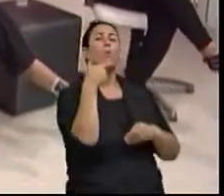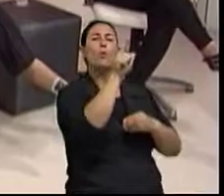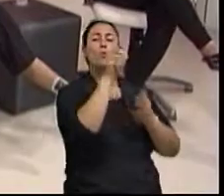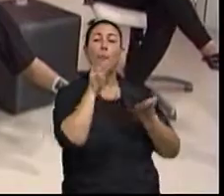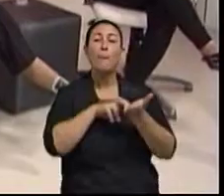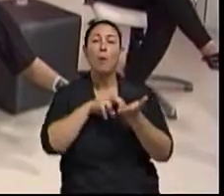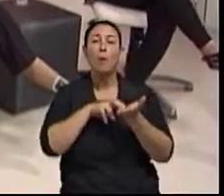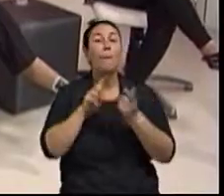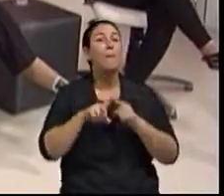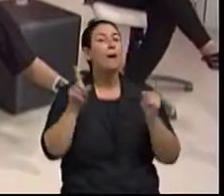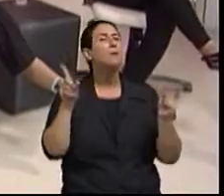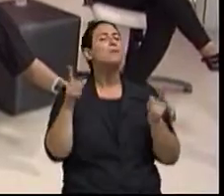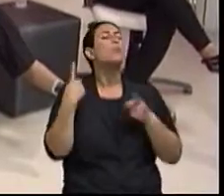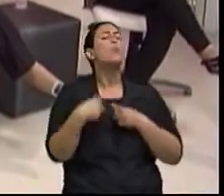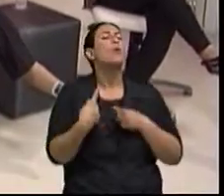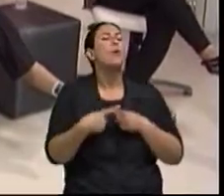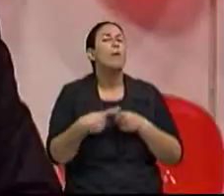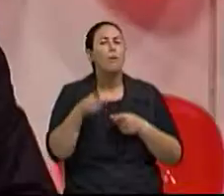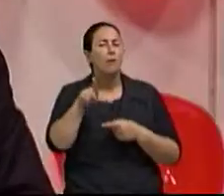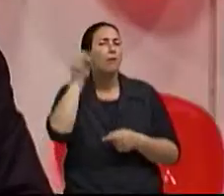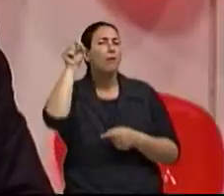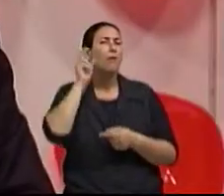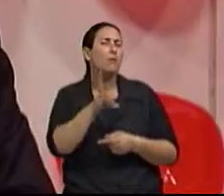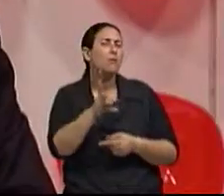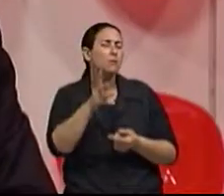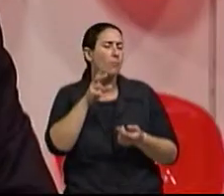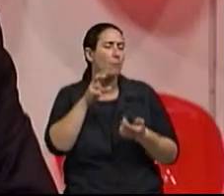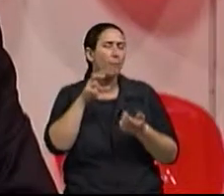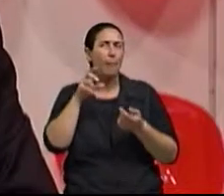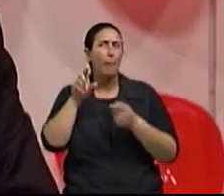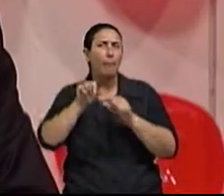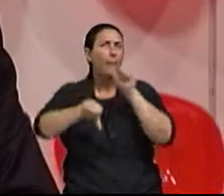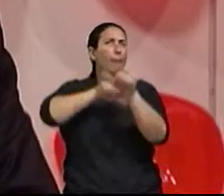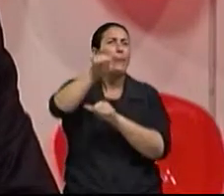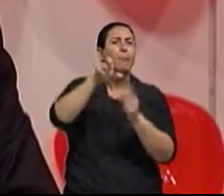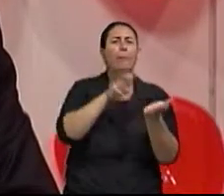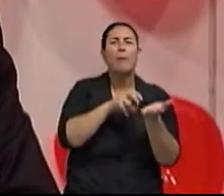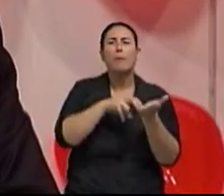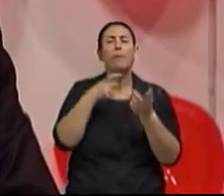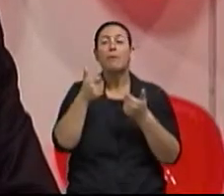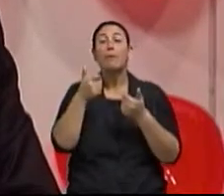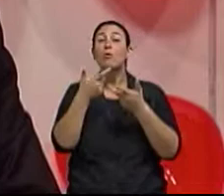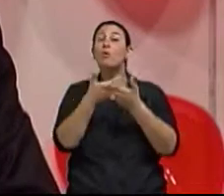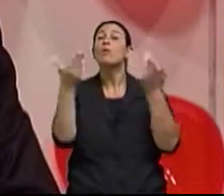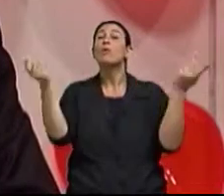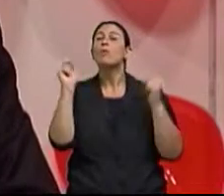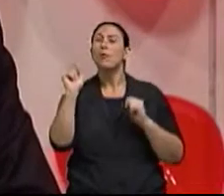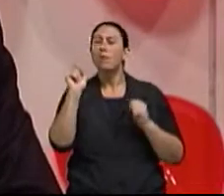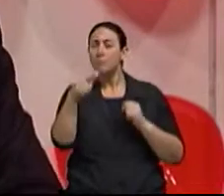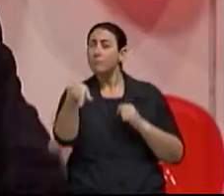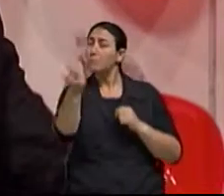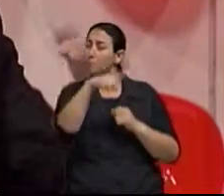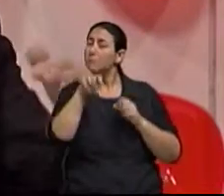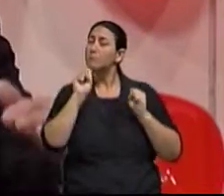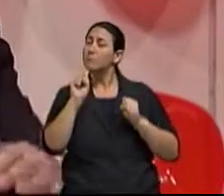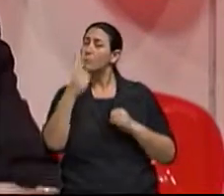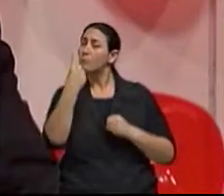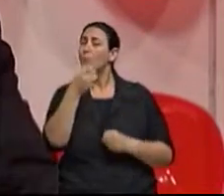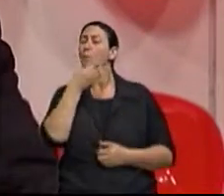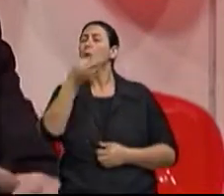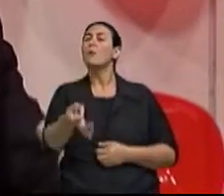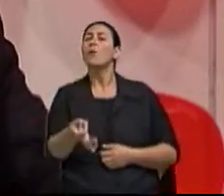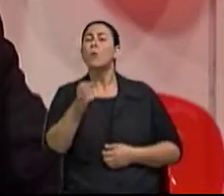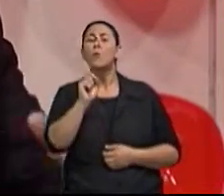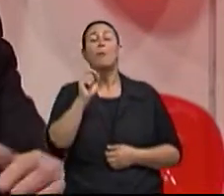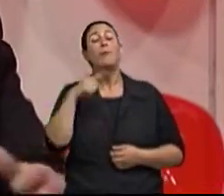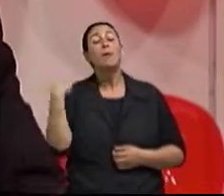mesmos interesses. Não o que eu estou dizendo, a novidade é justamente que eles têm que ouvir, quem sabe, uma segunda opinião, para cruzar